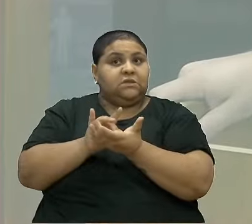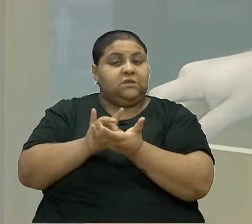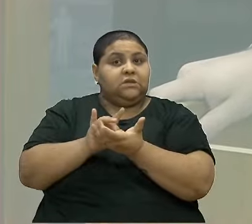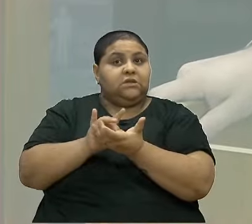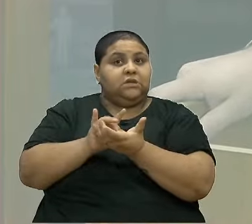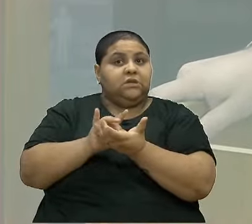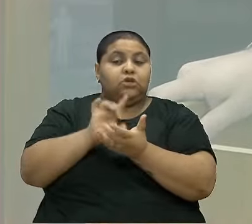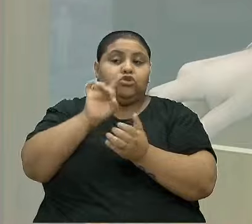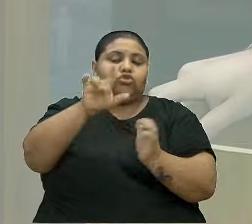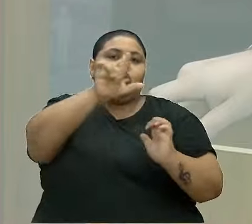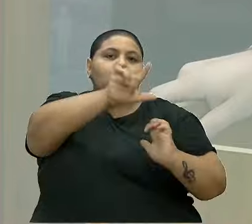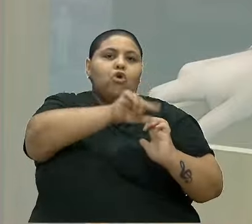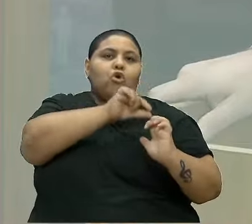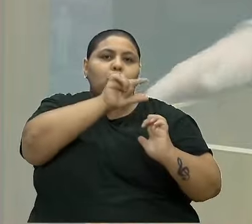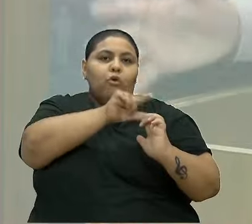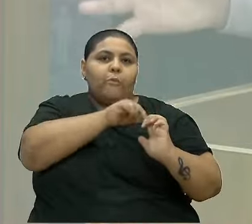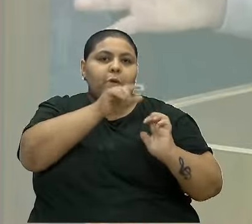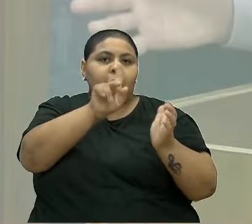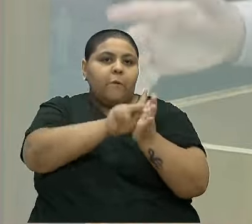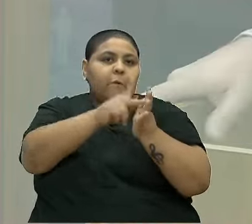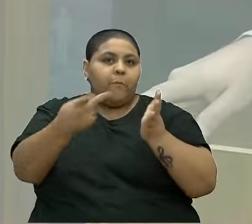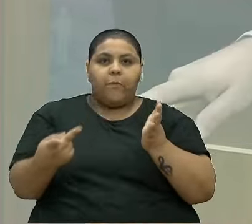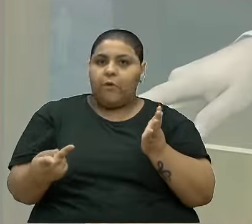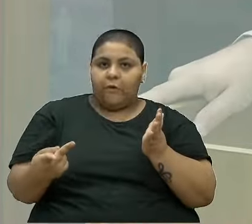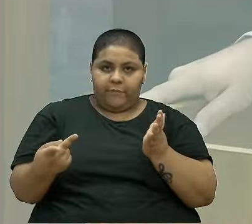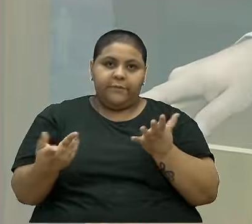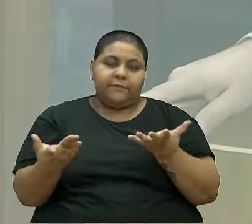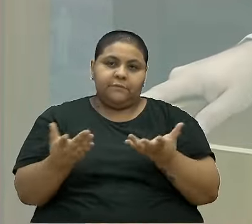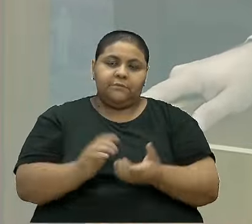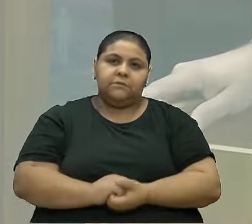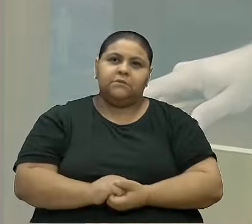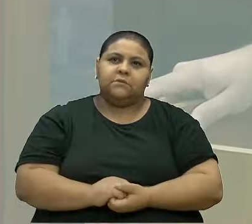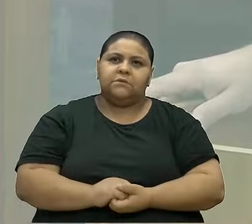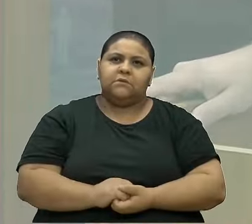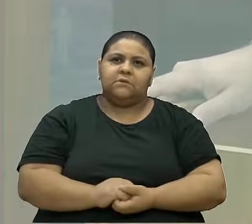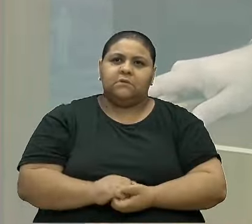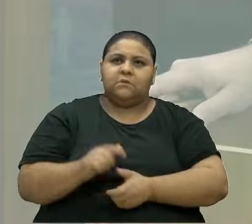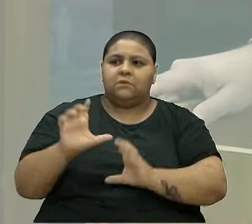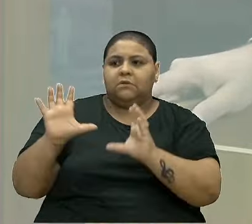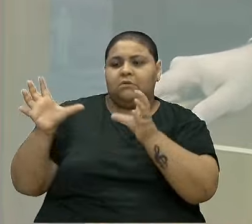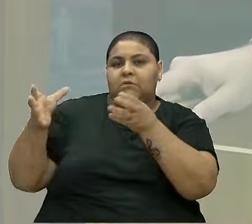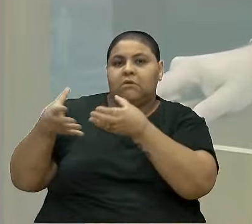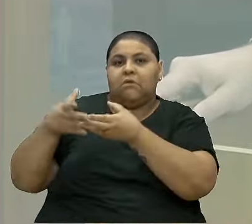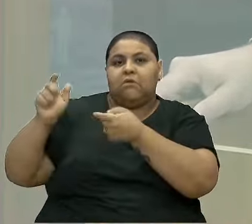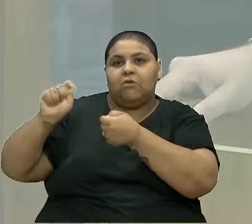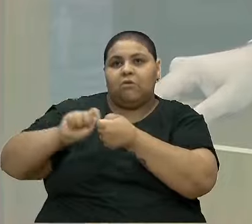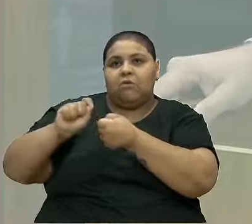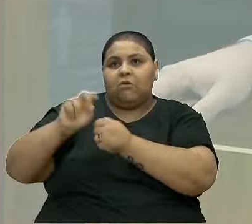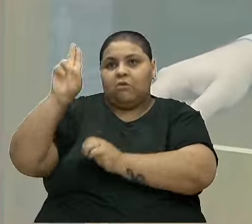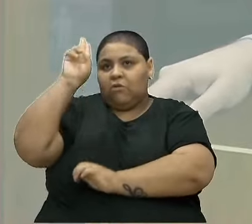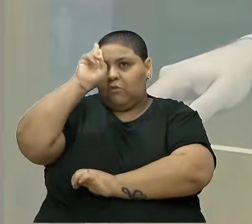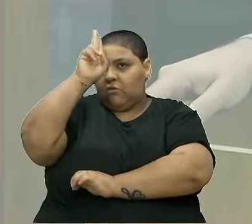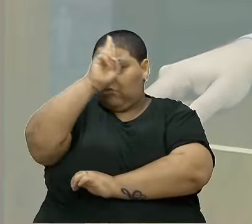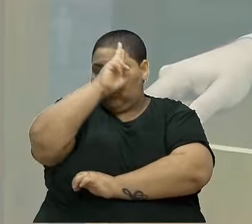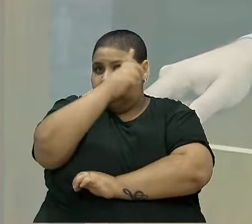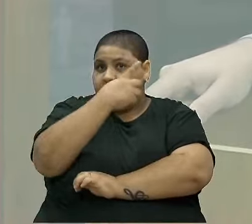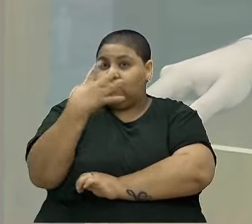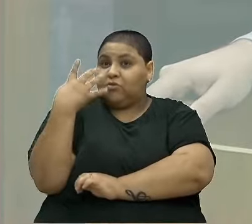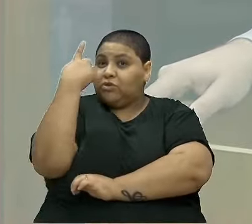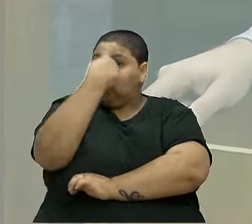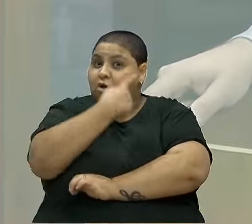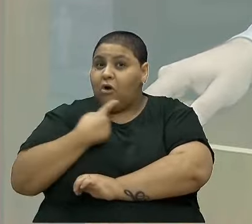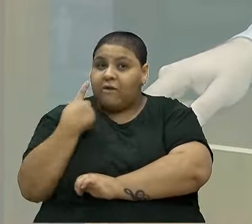empreendedorismo de si mesmo, dadas as condições, e a turma se bota a fazer Uber 14 horas por dia.